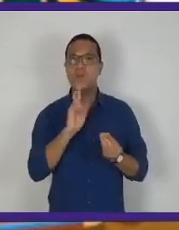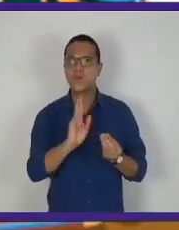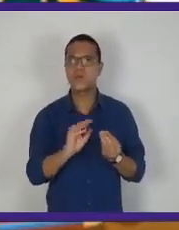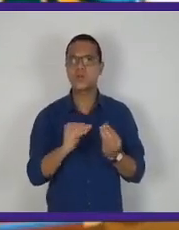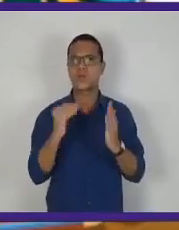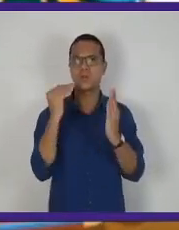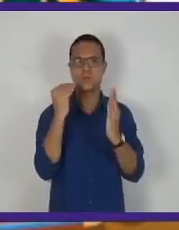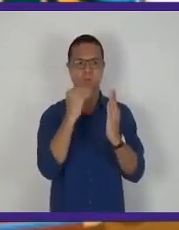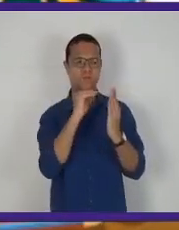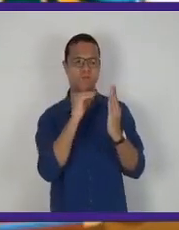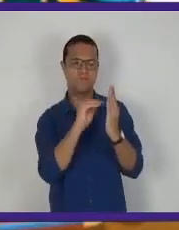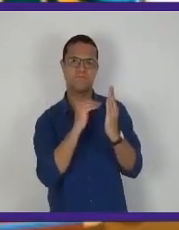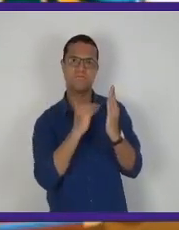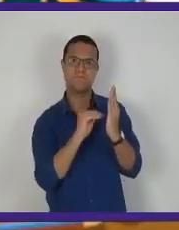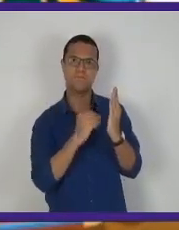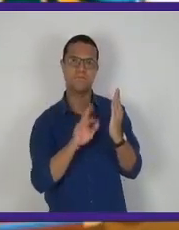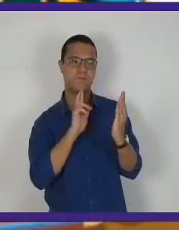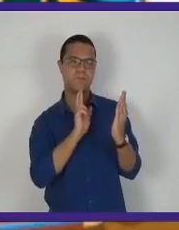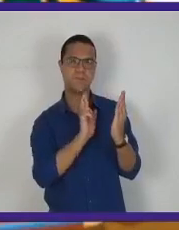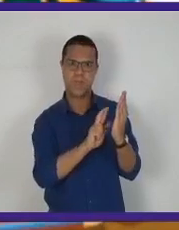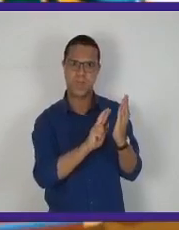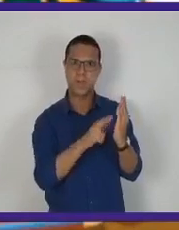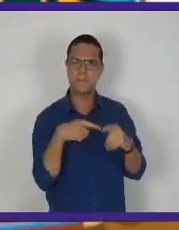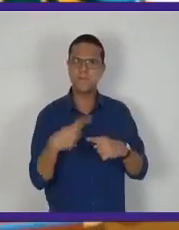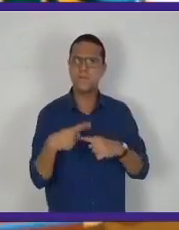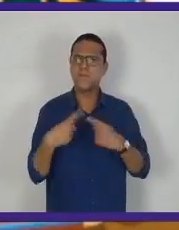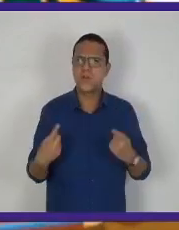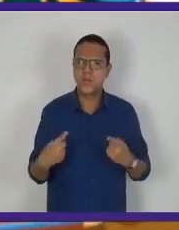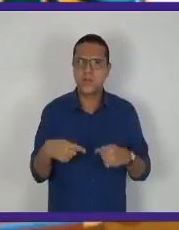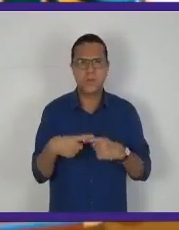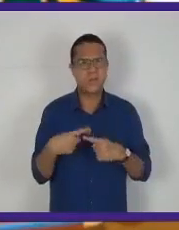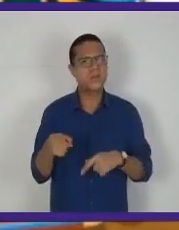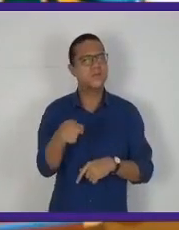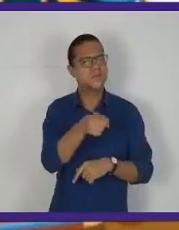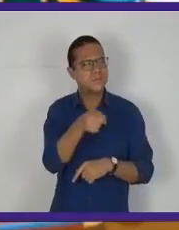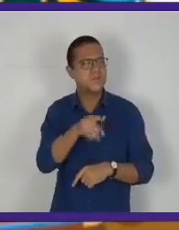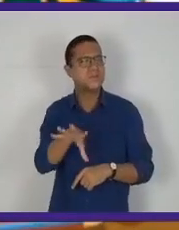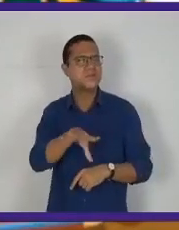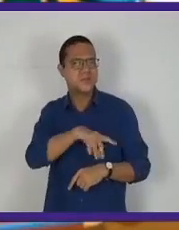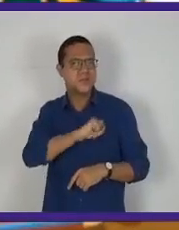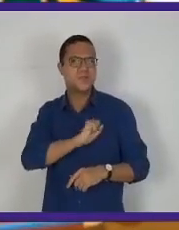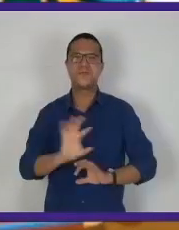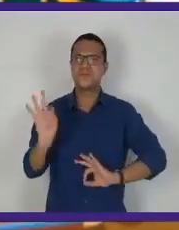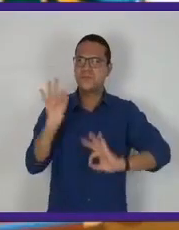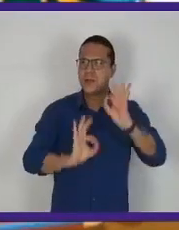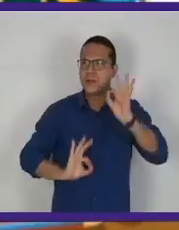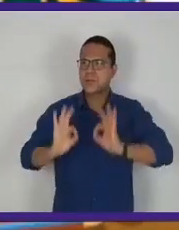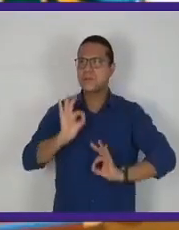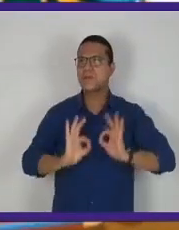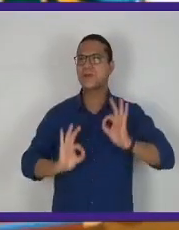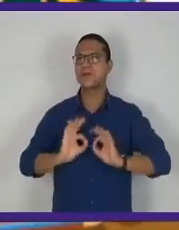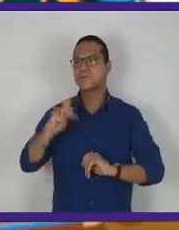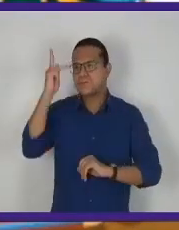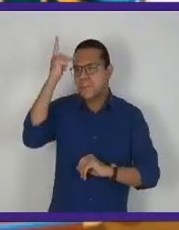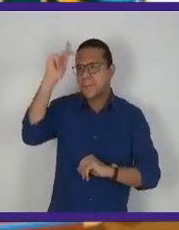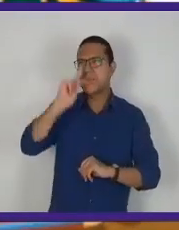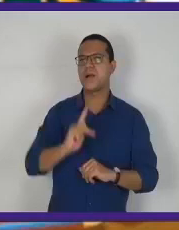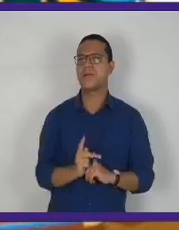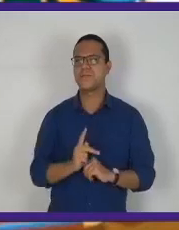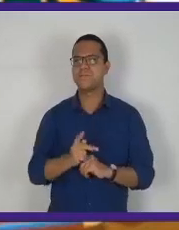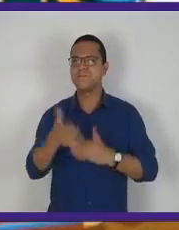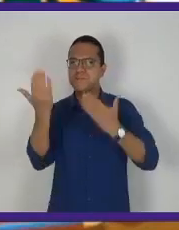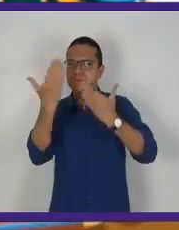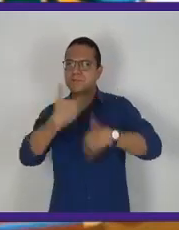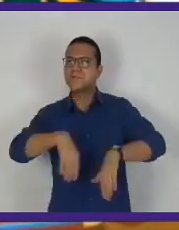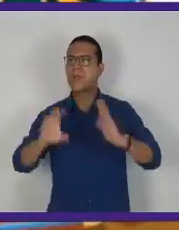preenche um gabarito. Por quê? Porque os meus amores já estão se preparando para